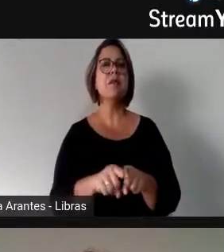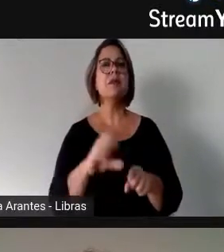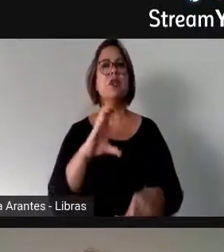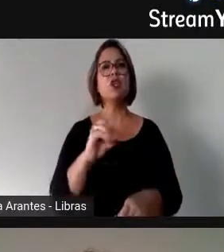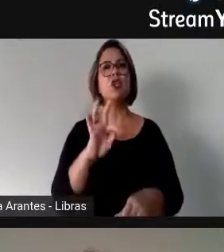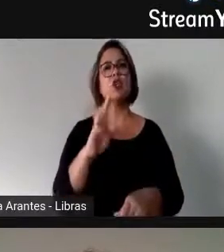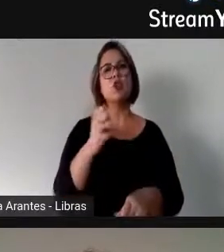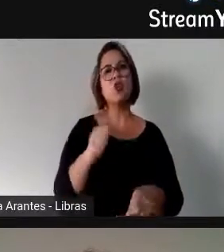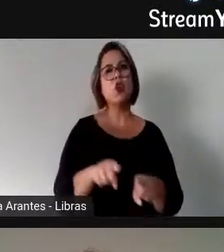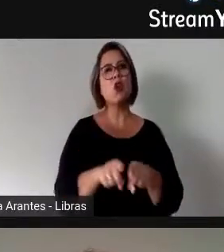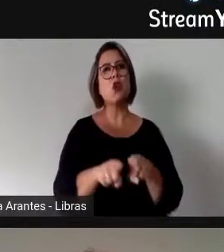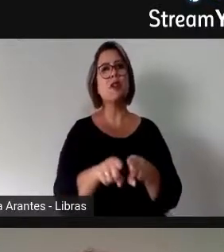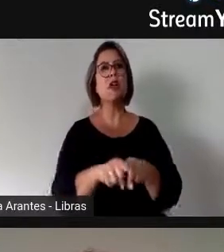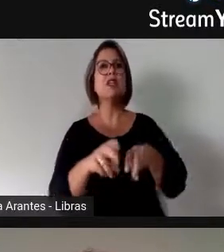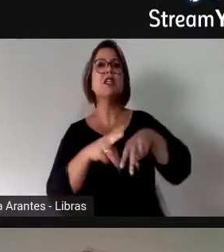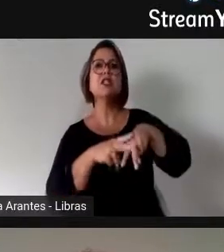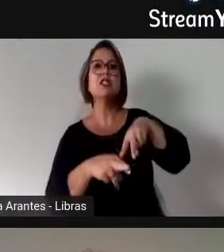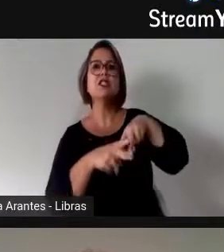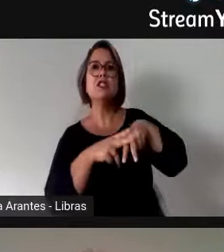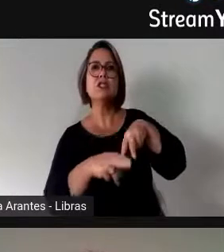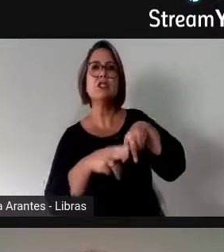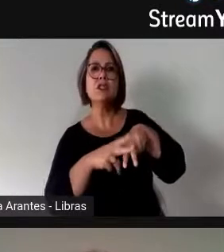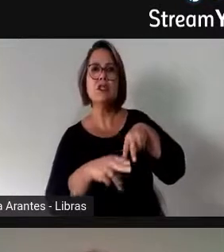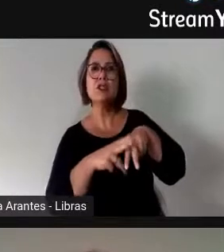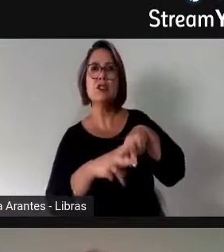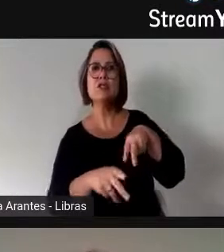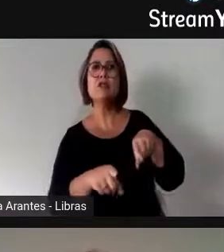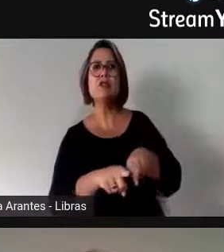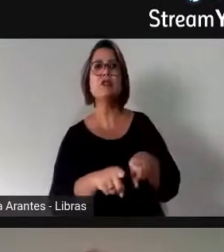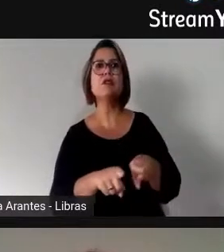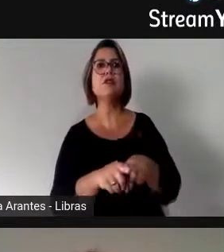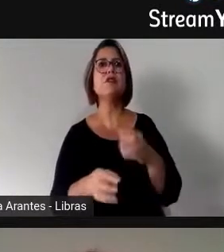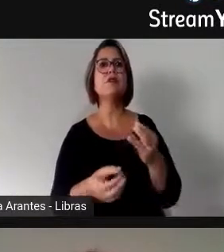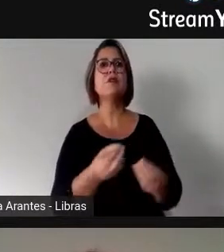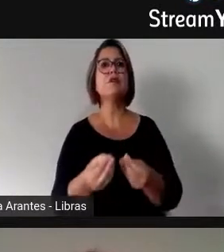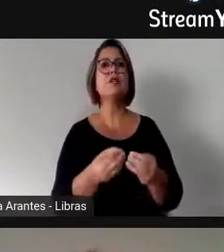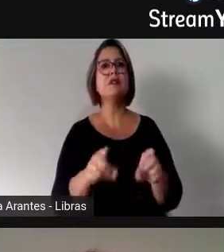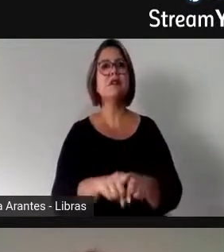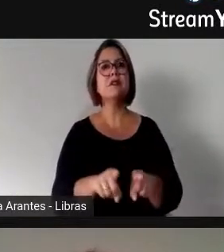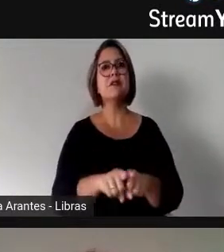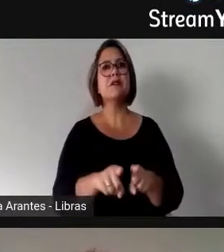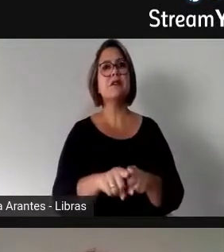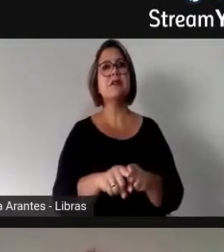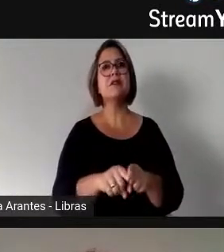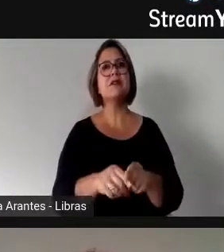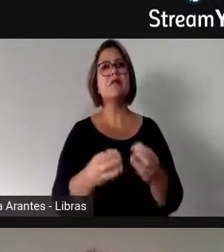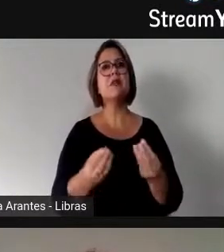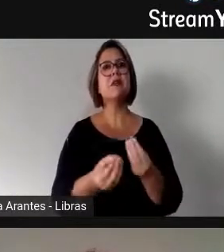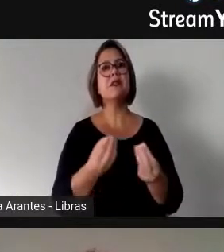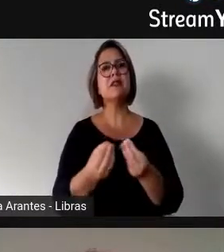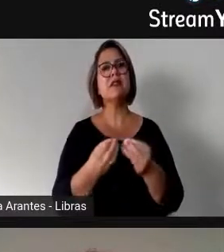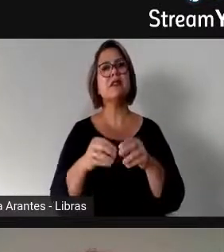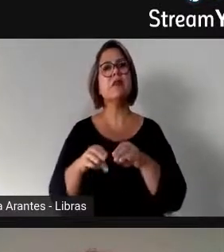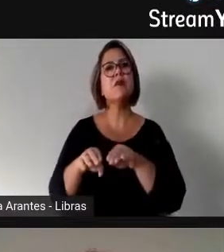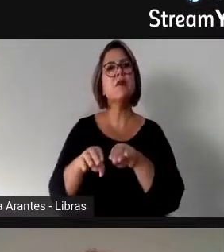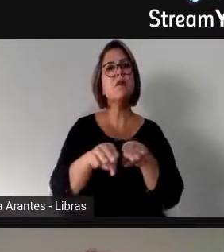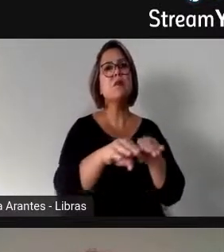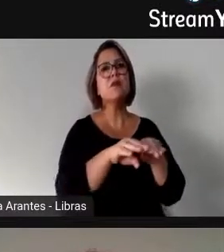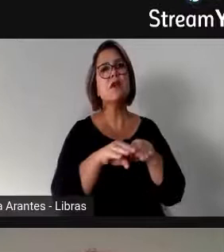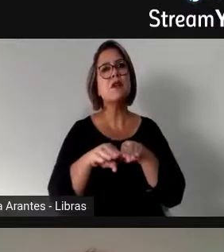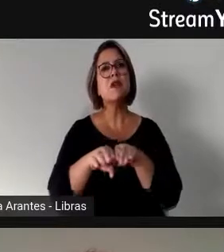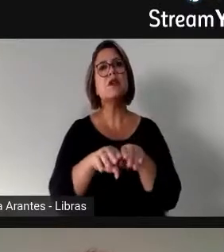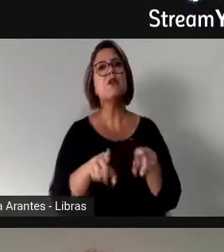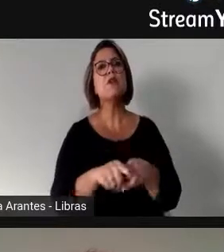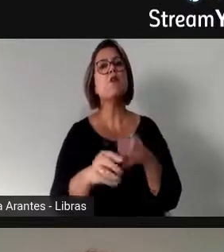gênero no formato, como, de certo modo, uma desigualação legislativa,